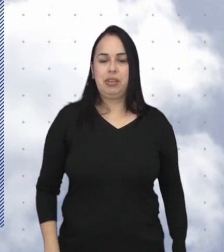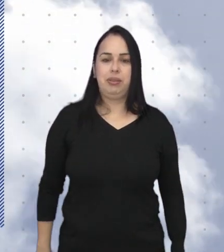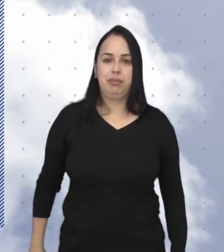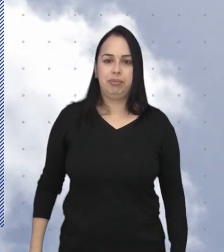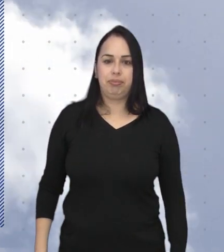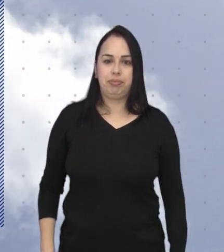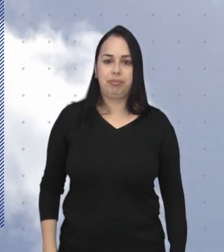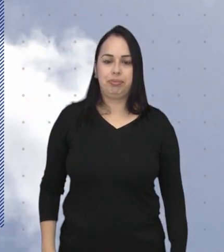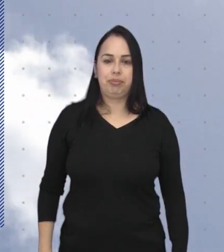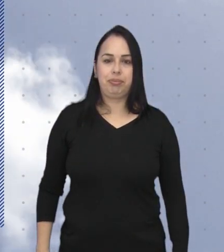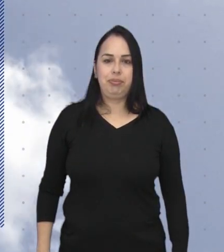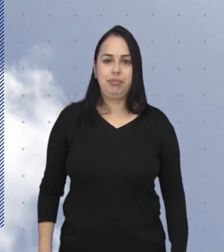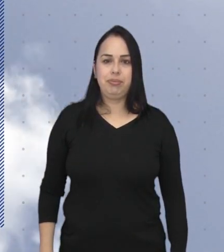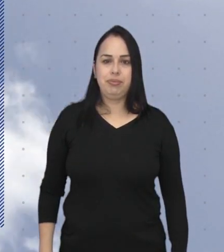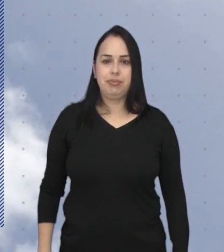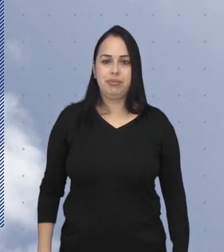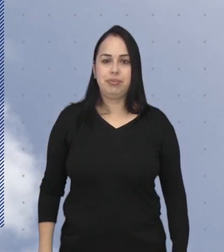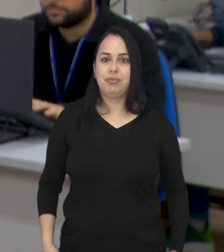mínima de 15.